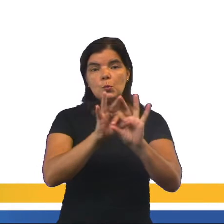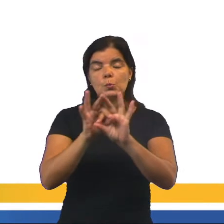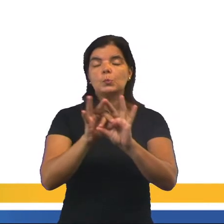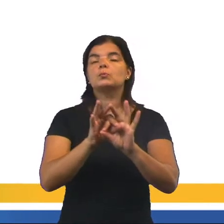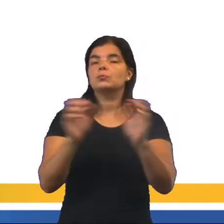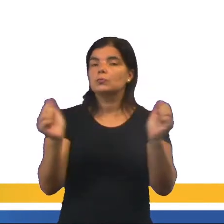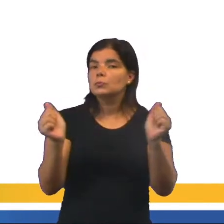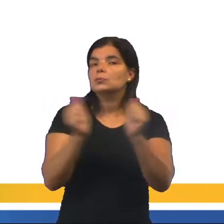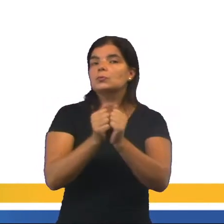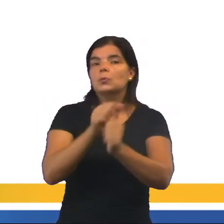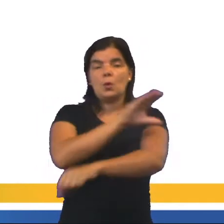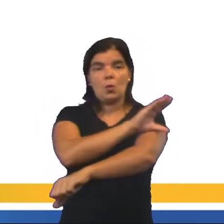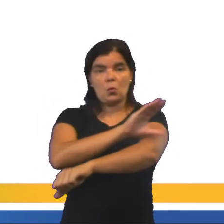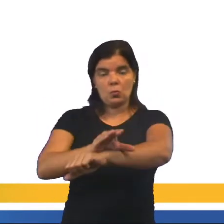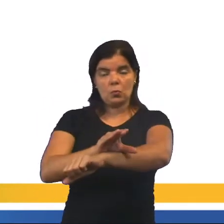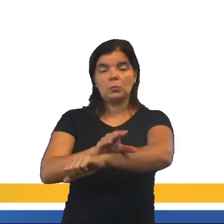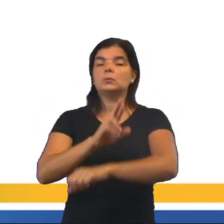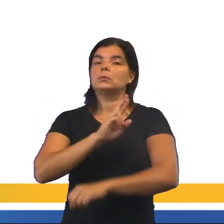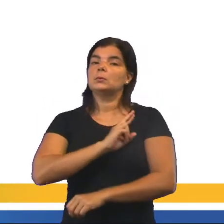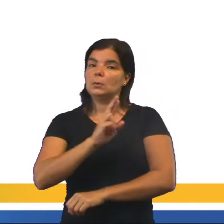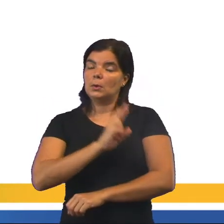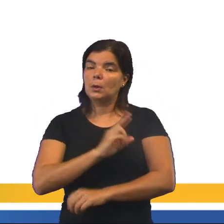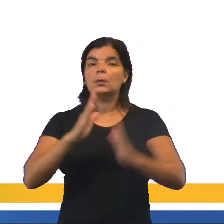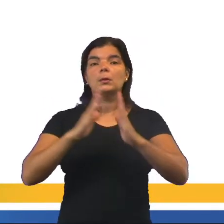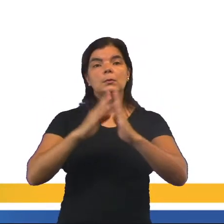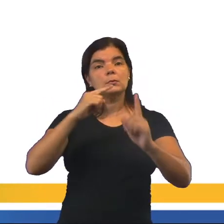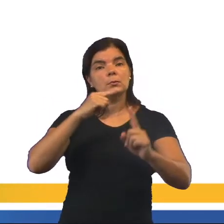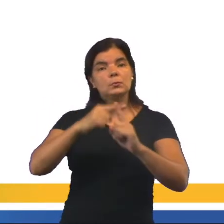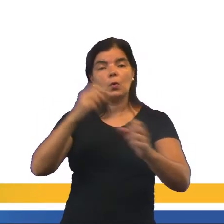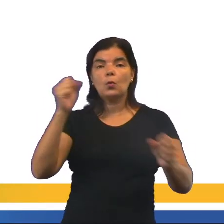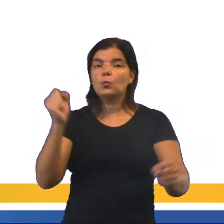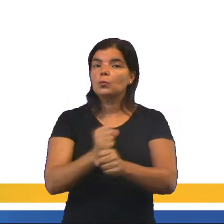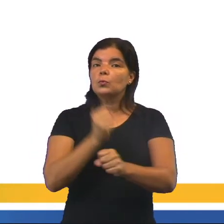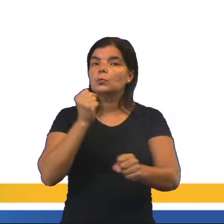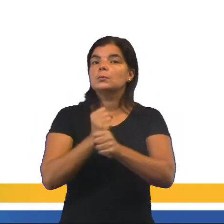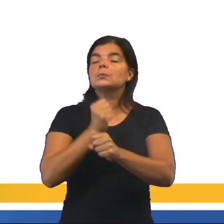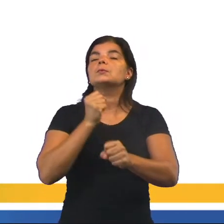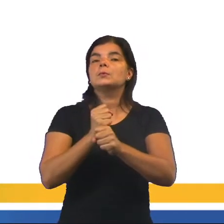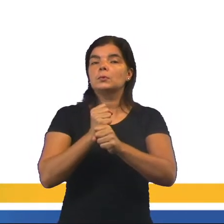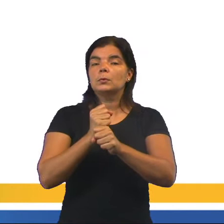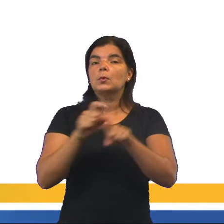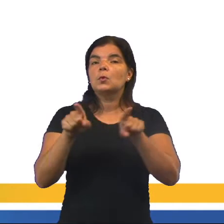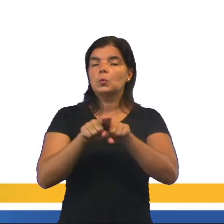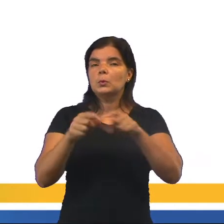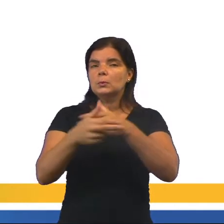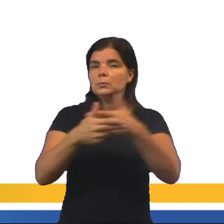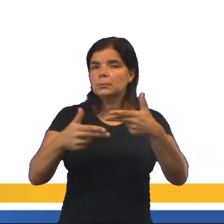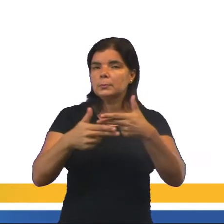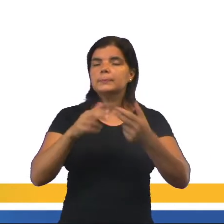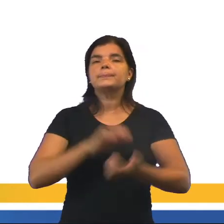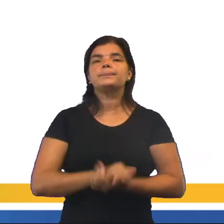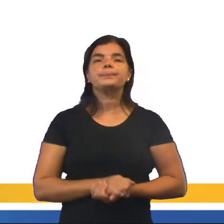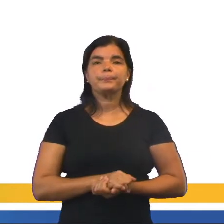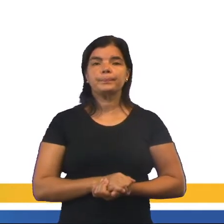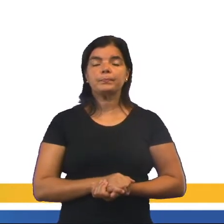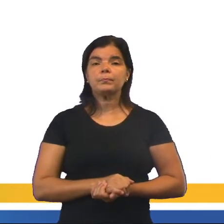juntou a cultura e a igreja e construiu uma das coisas mais